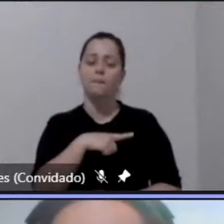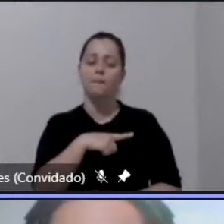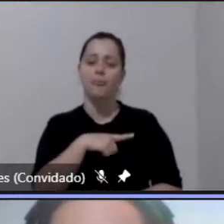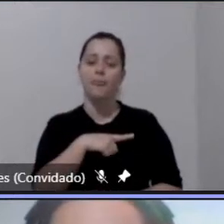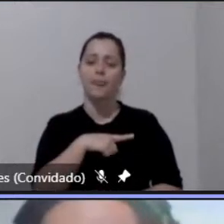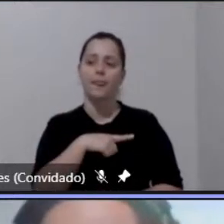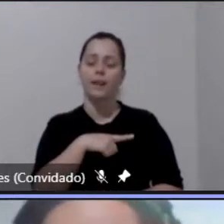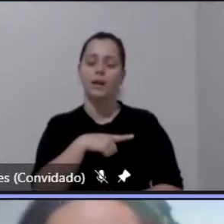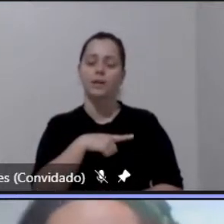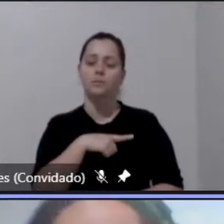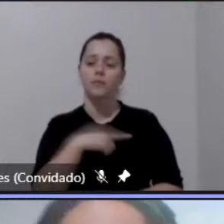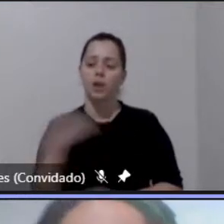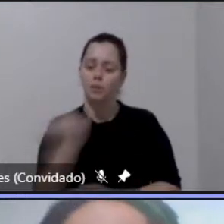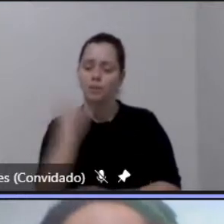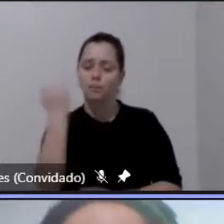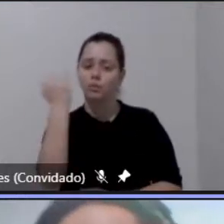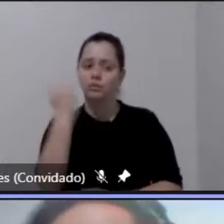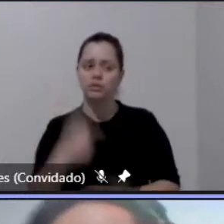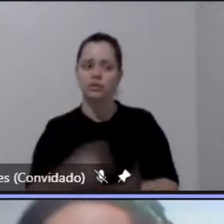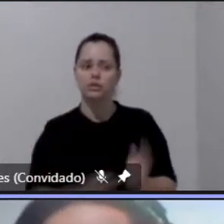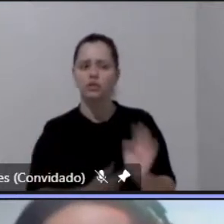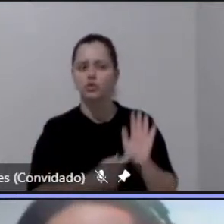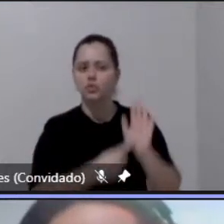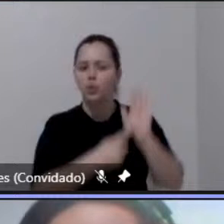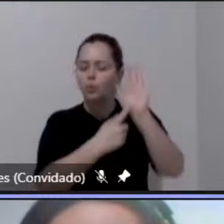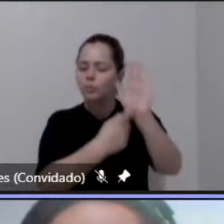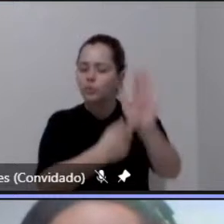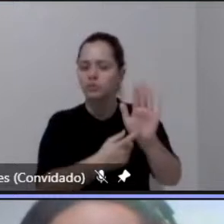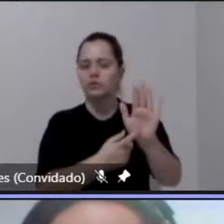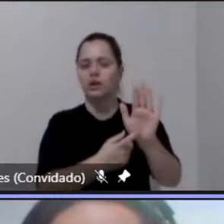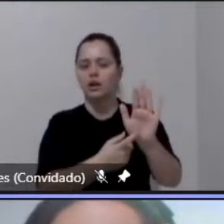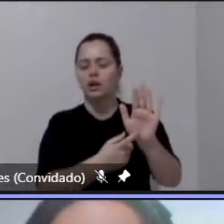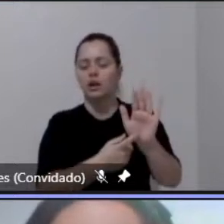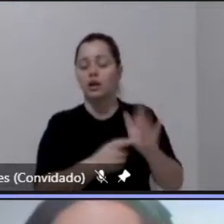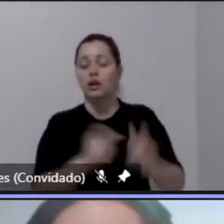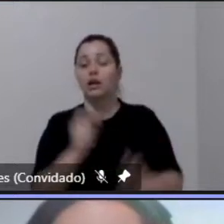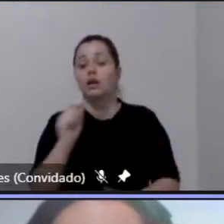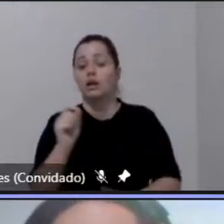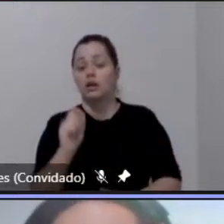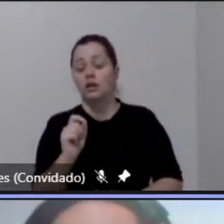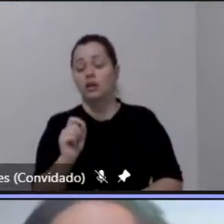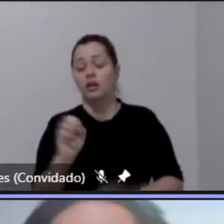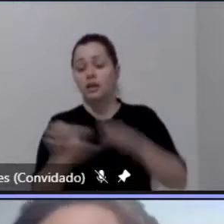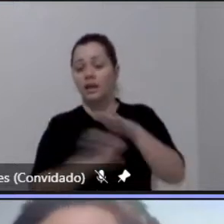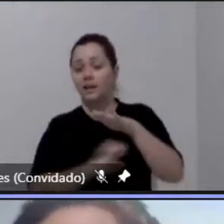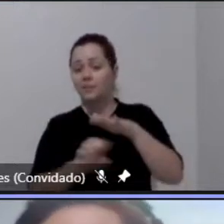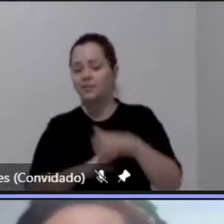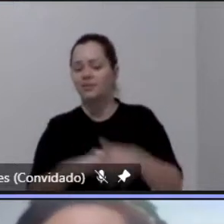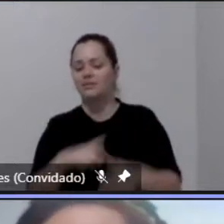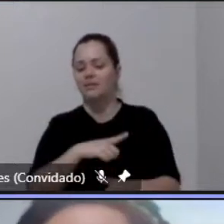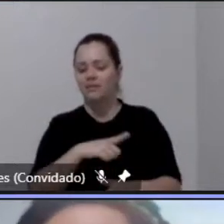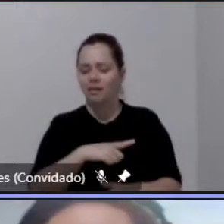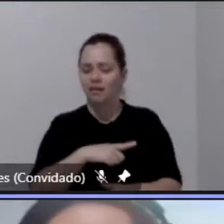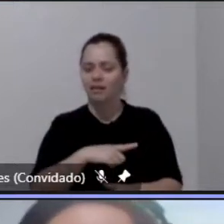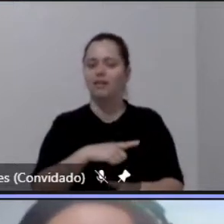influência muito grande dessa desse operador nas políticas de